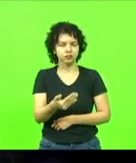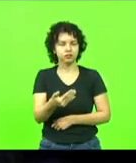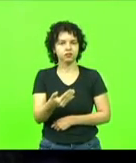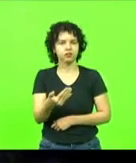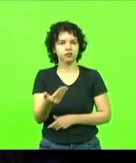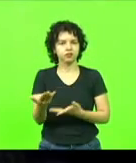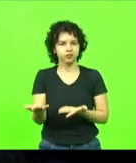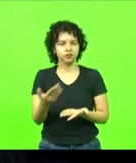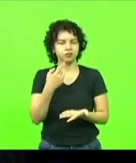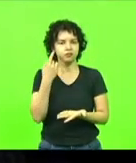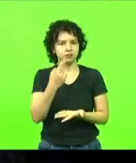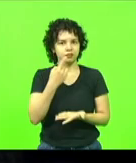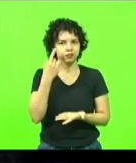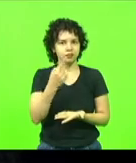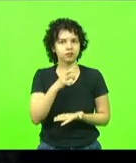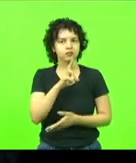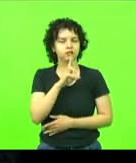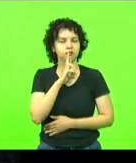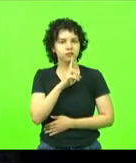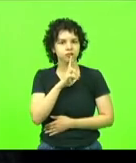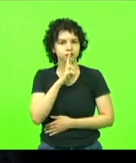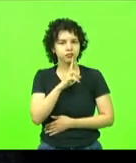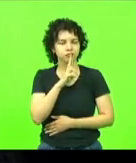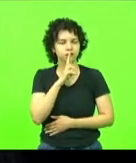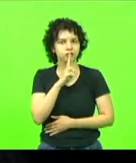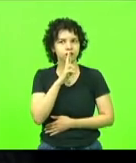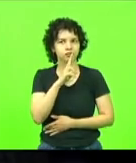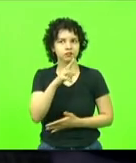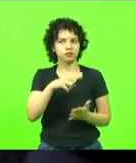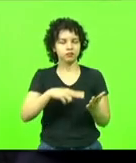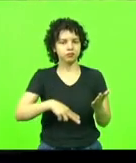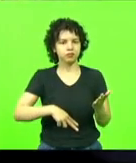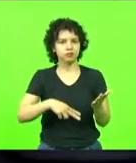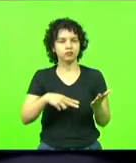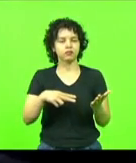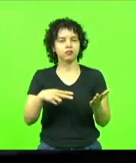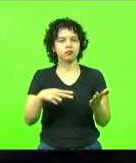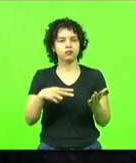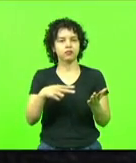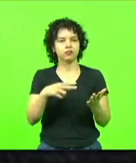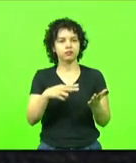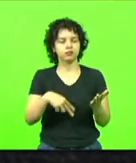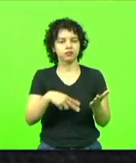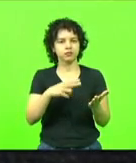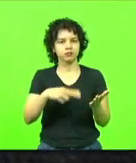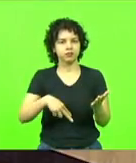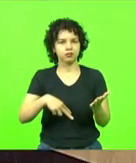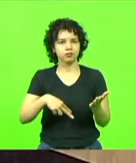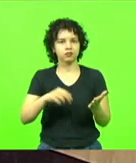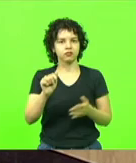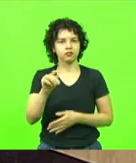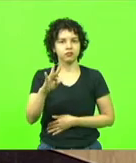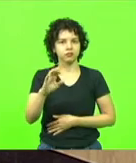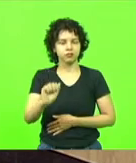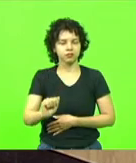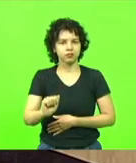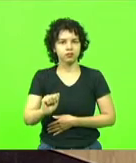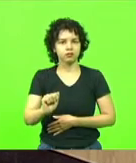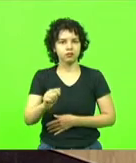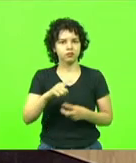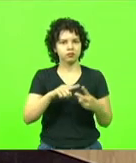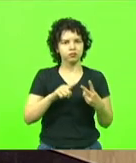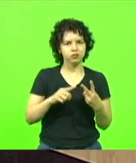deputado Rodrigo Minotto para que possa fazer a leitura ou as leituras das atas, uma ou duas,